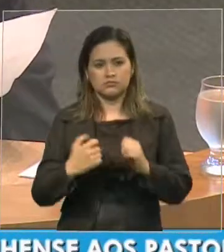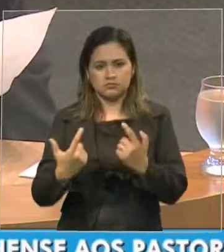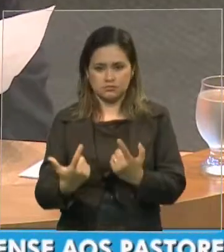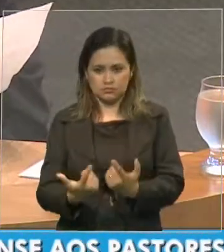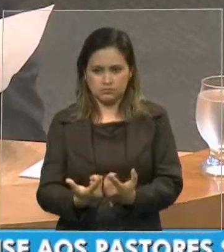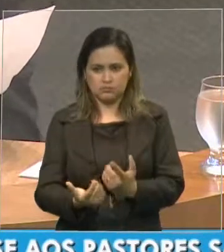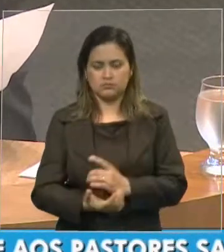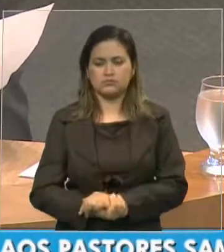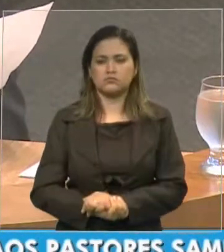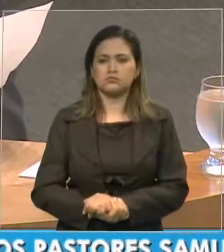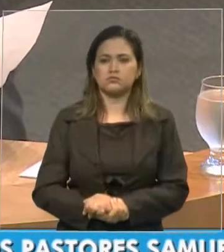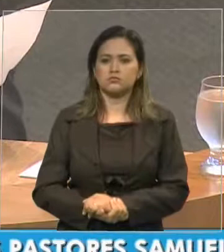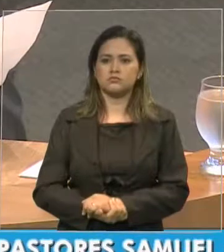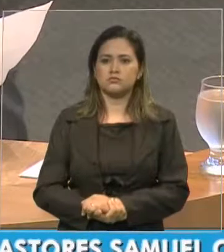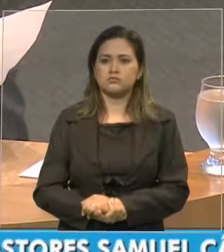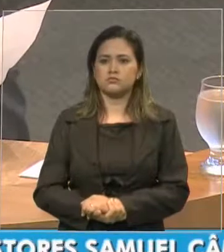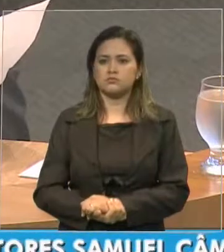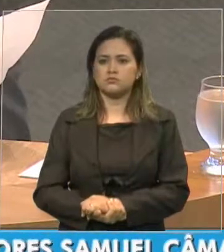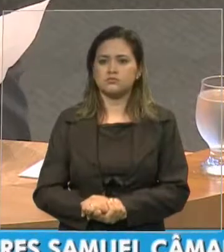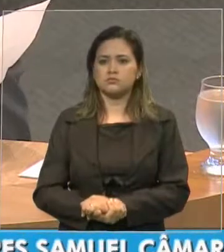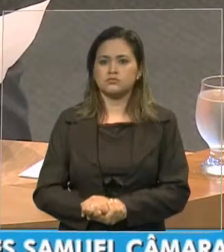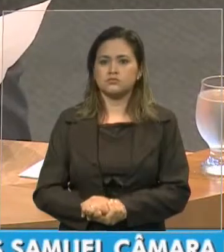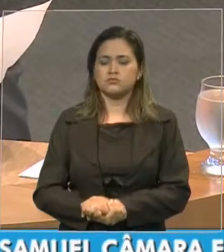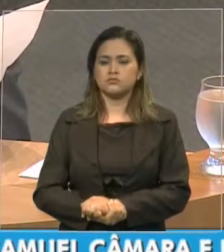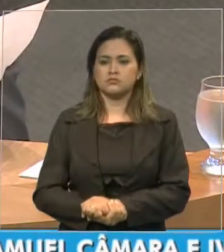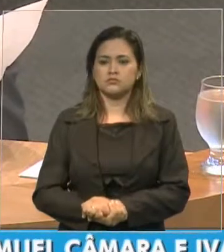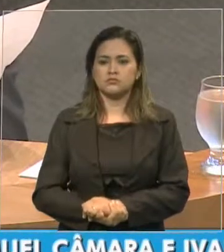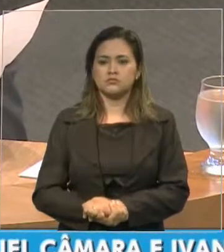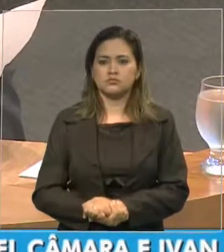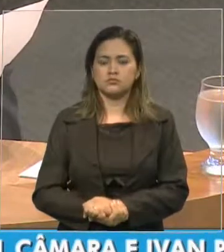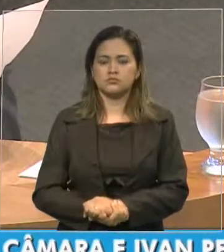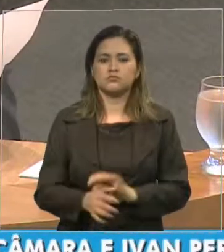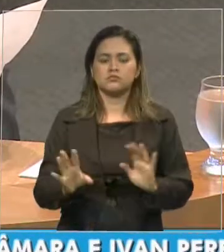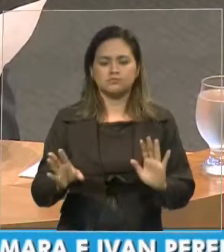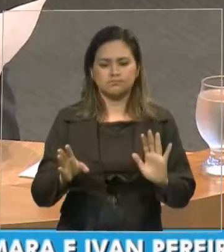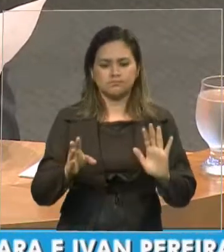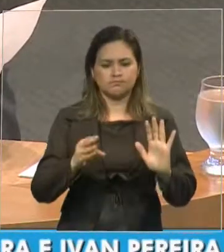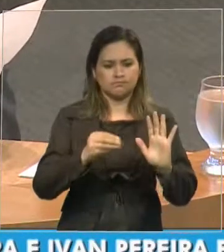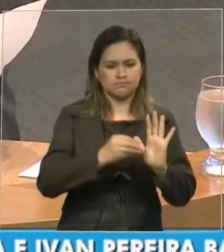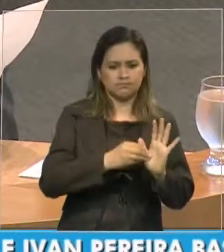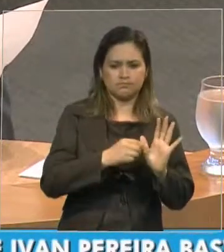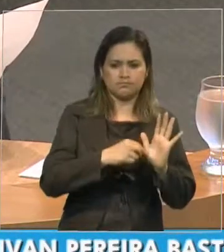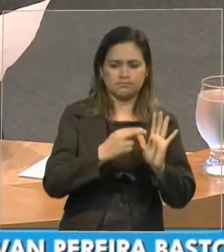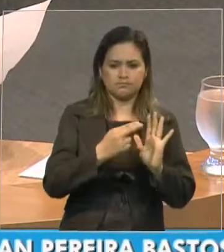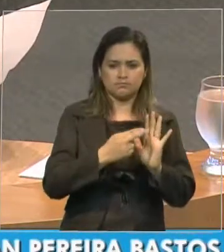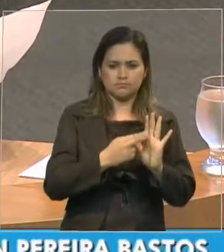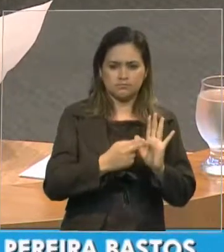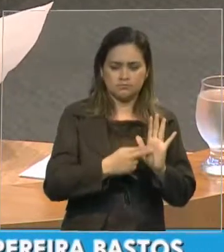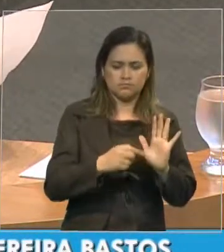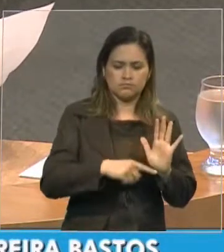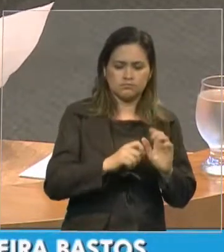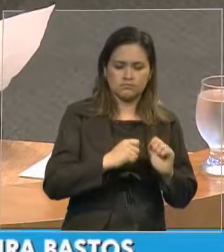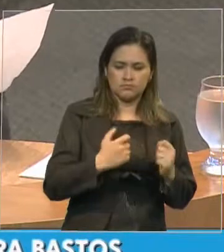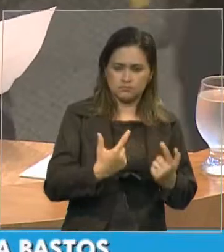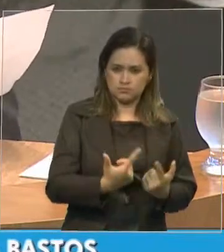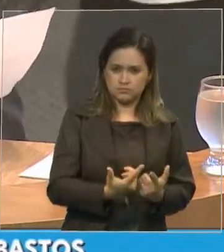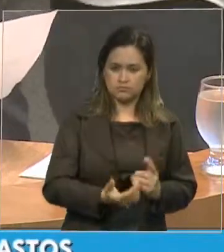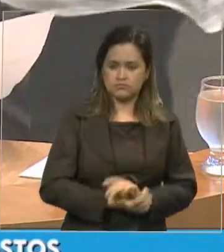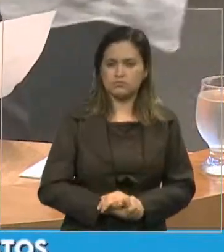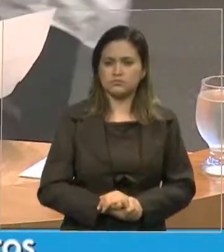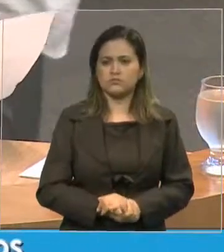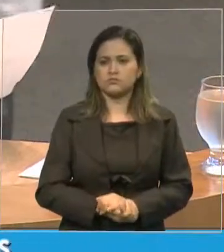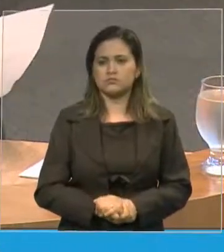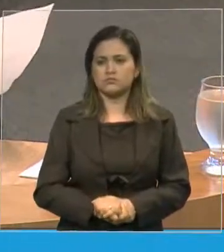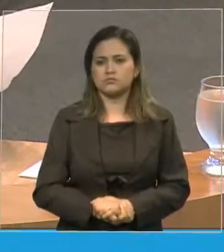registrado nos anais desta casa. senhora presidente,